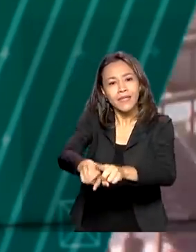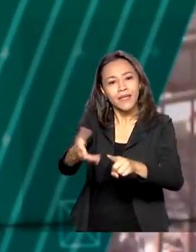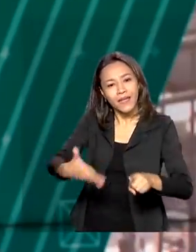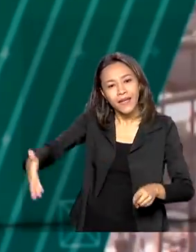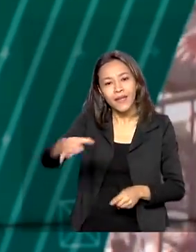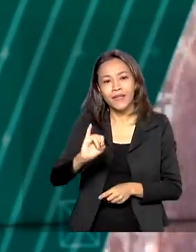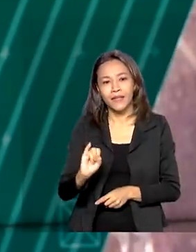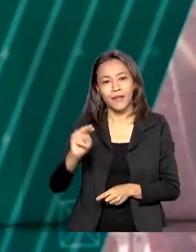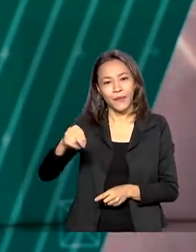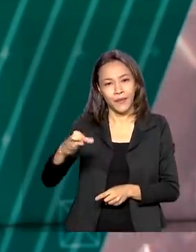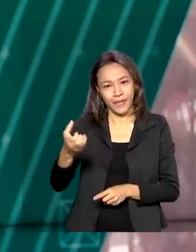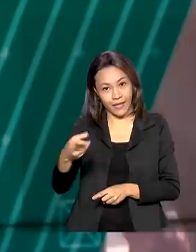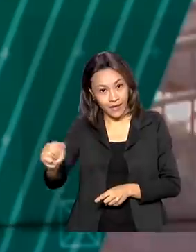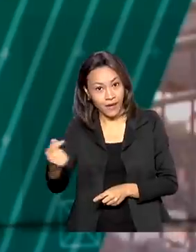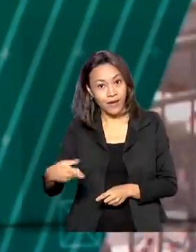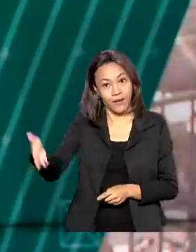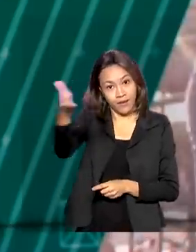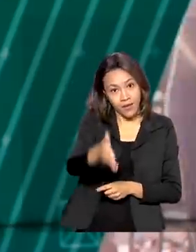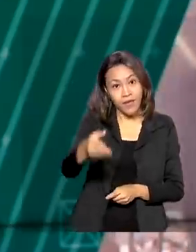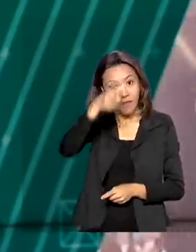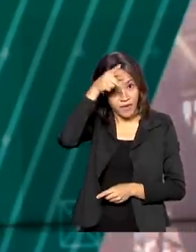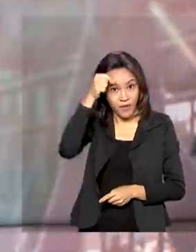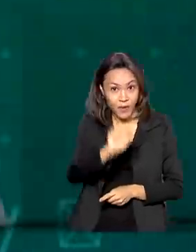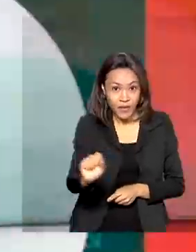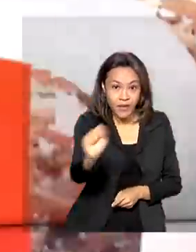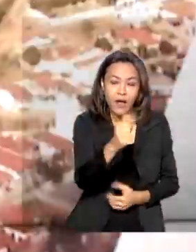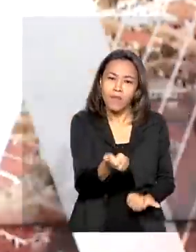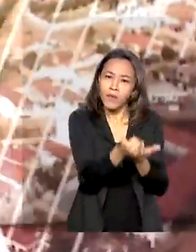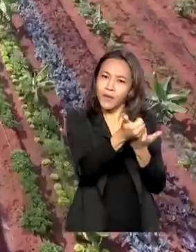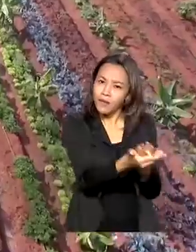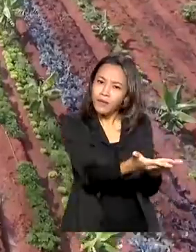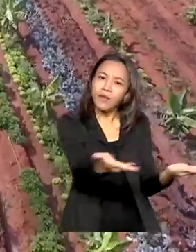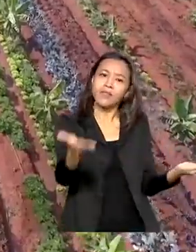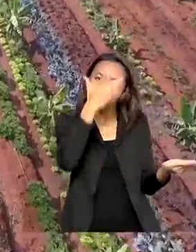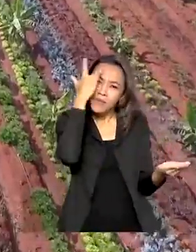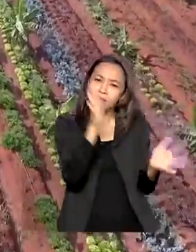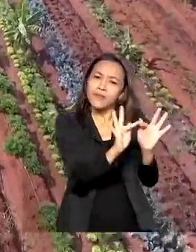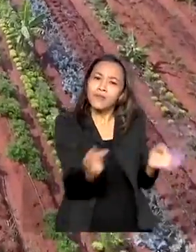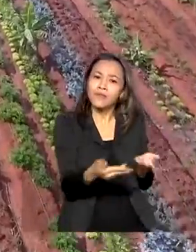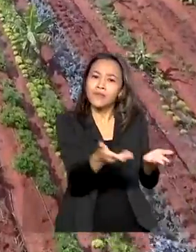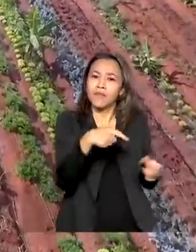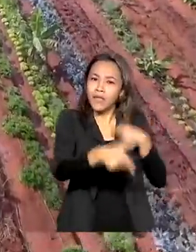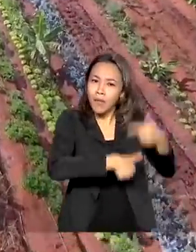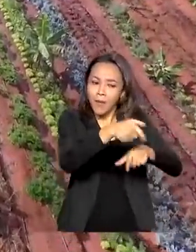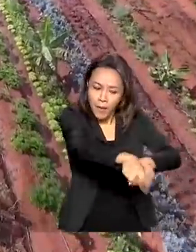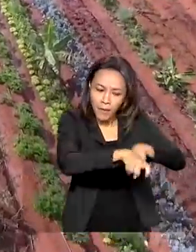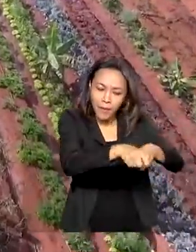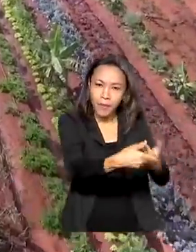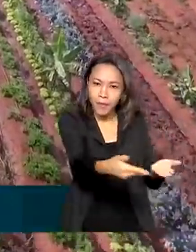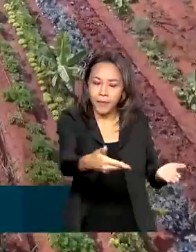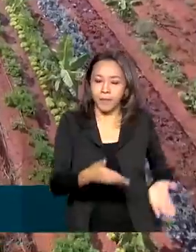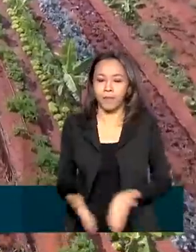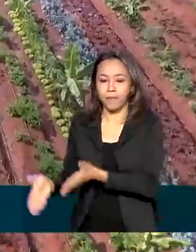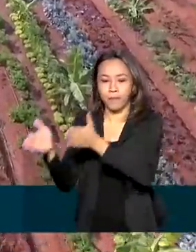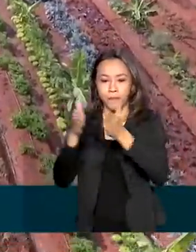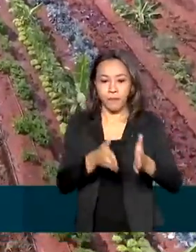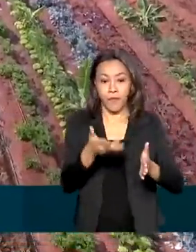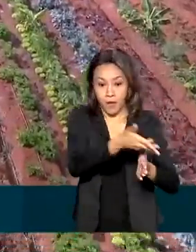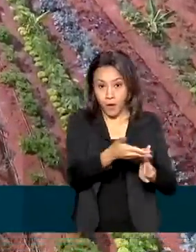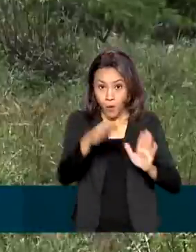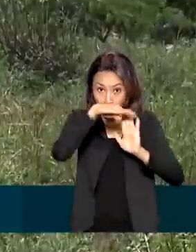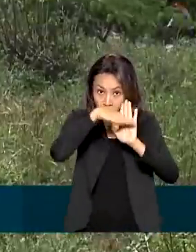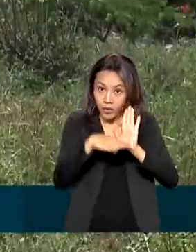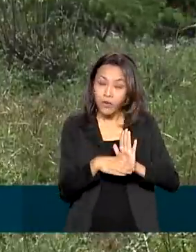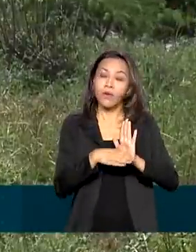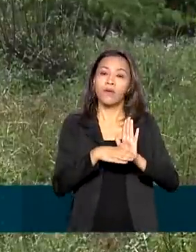prefeituras, atendendo principalmente pequenos produtores. Com o programa Titula Brasil, o governo quer agilizar